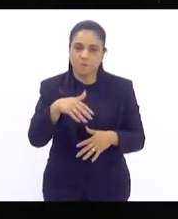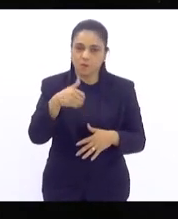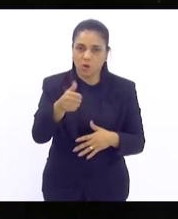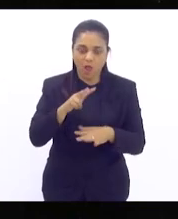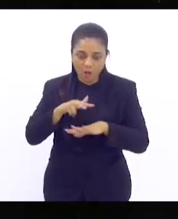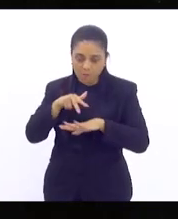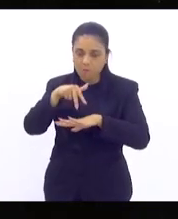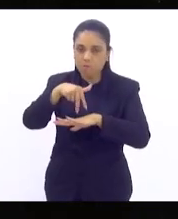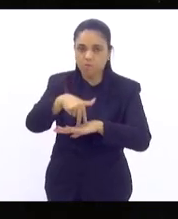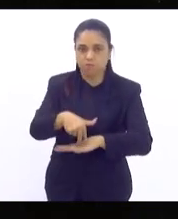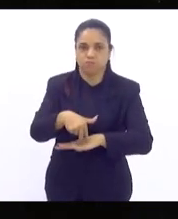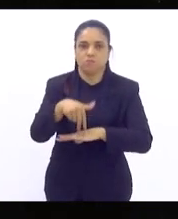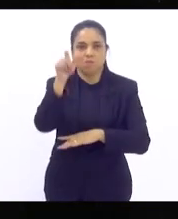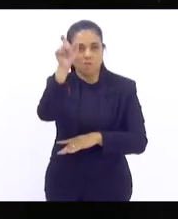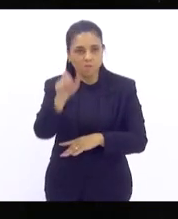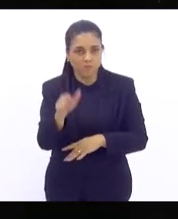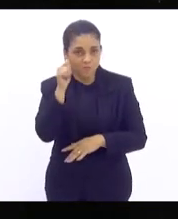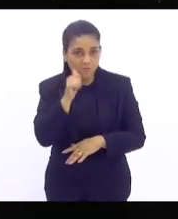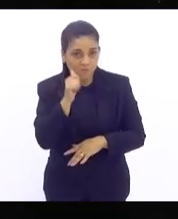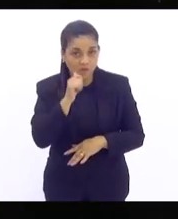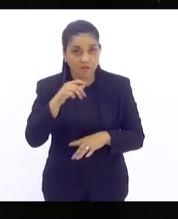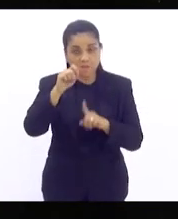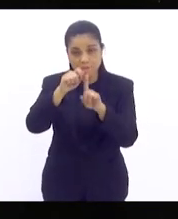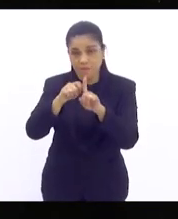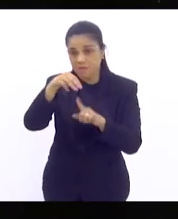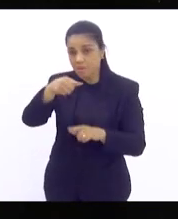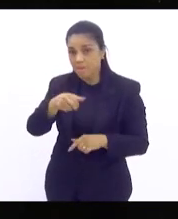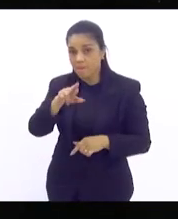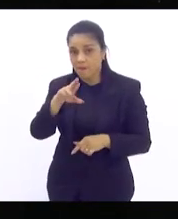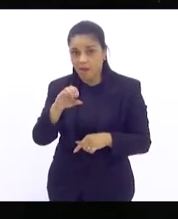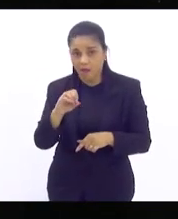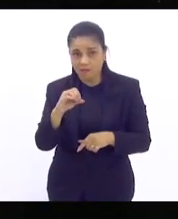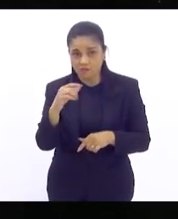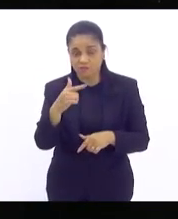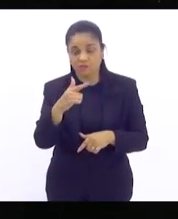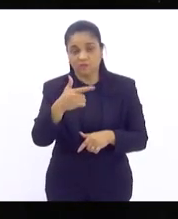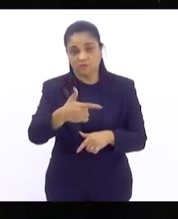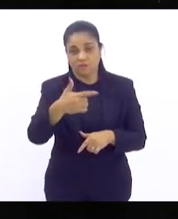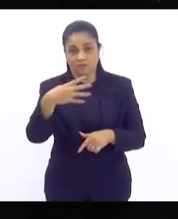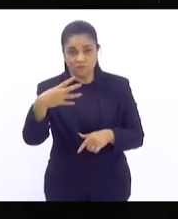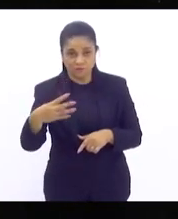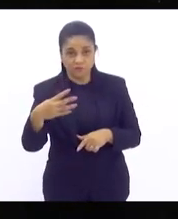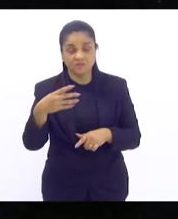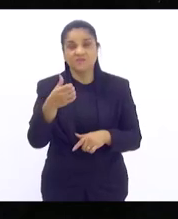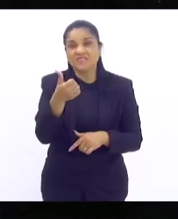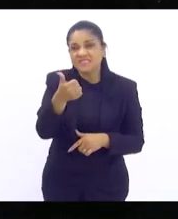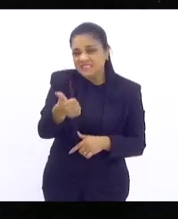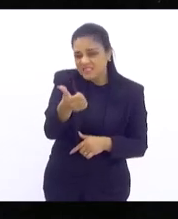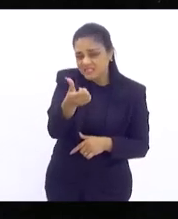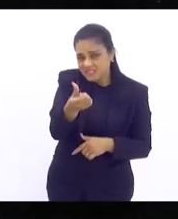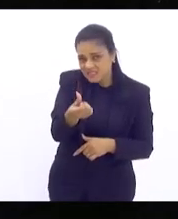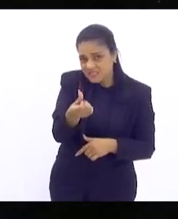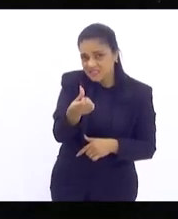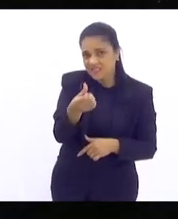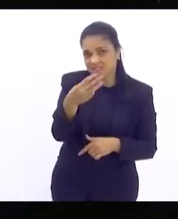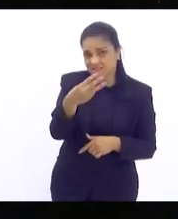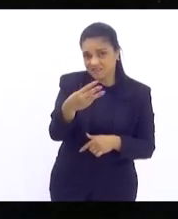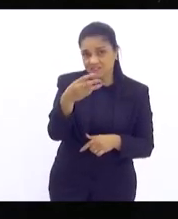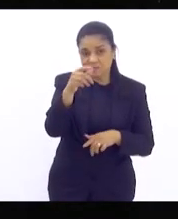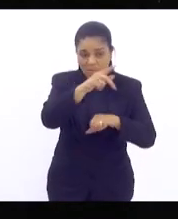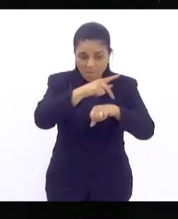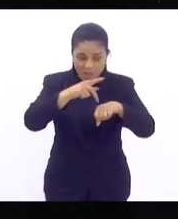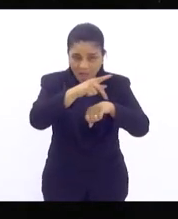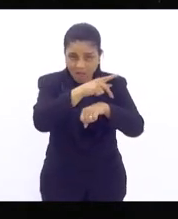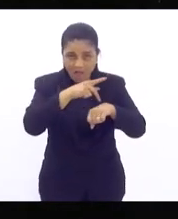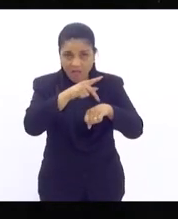nossa posição. já que em março de 2023 de 186 países a gente se encontra no